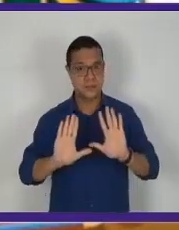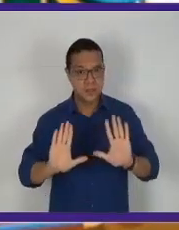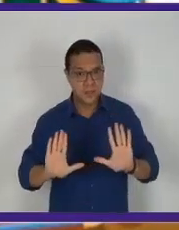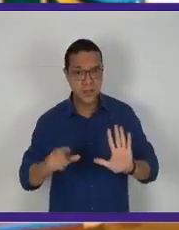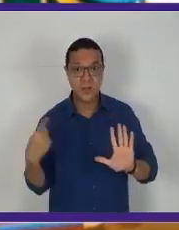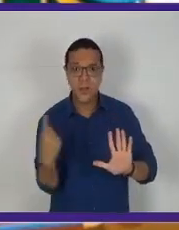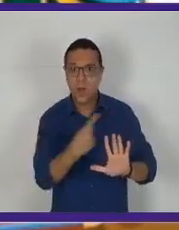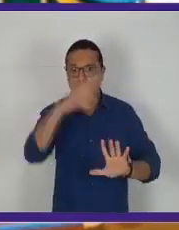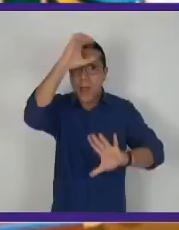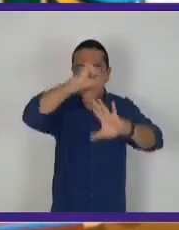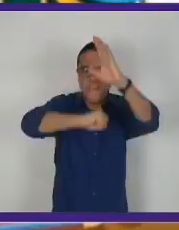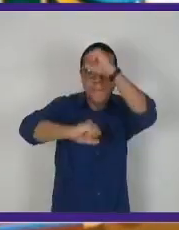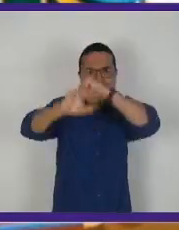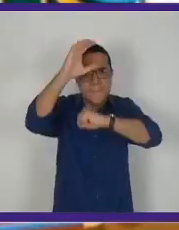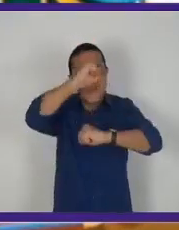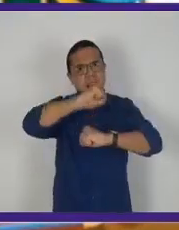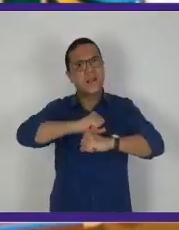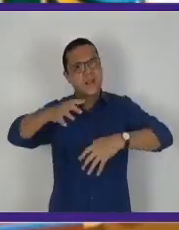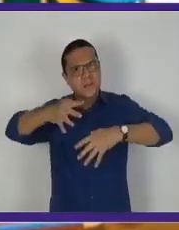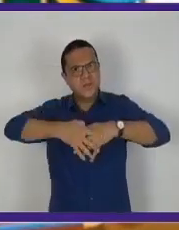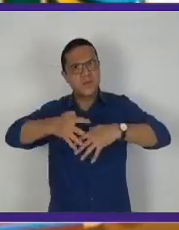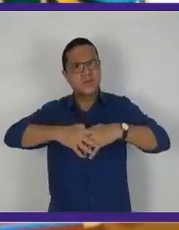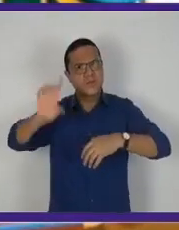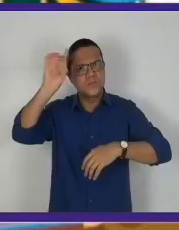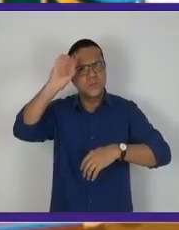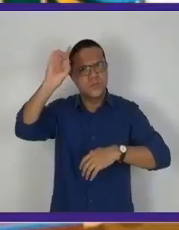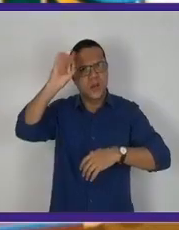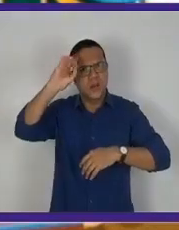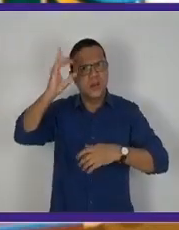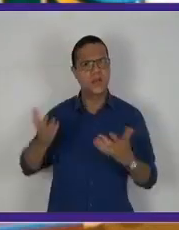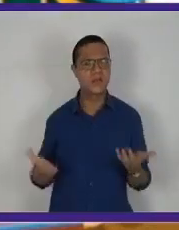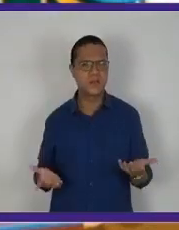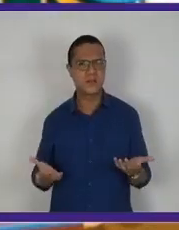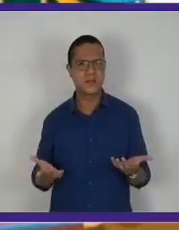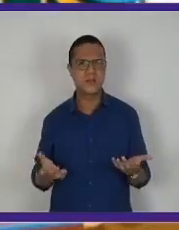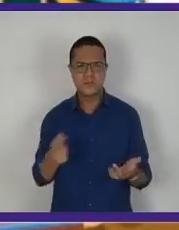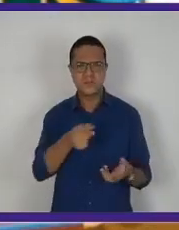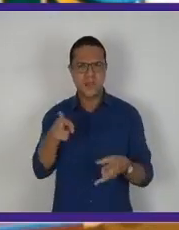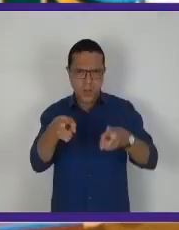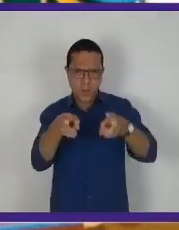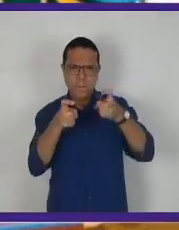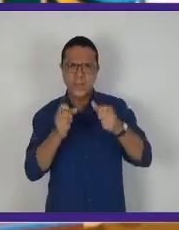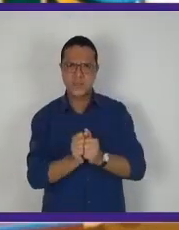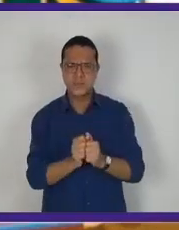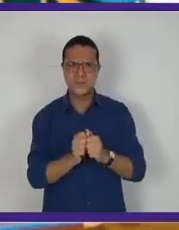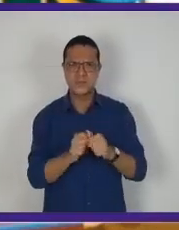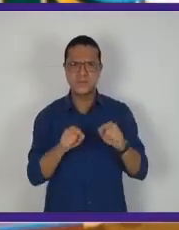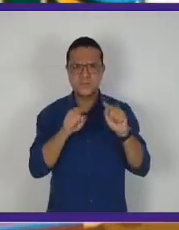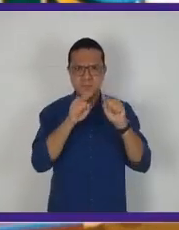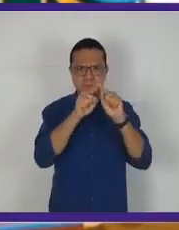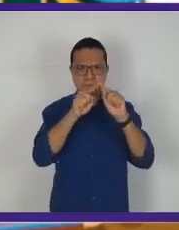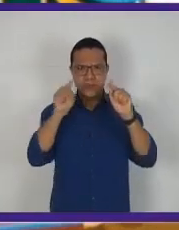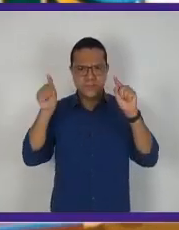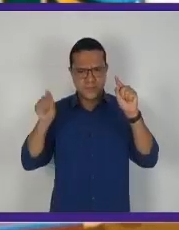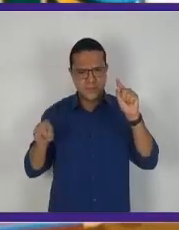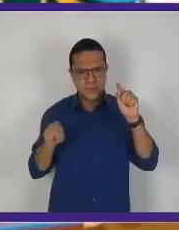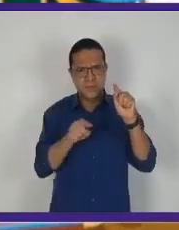Não, a gente aprende. Aprende matemática no dia a dia. Você observe o retângulo.